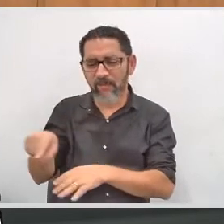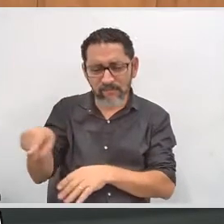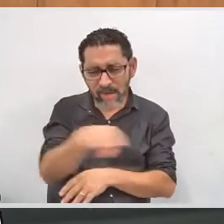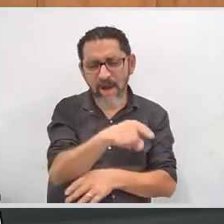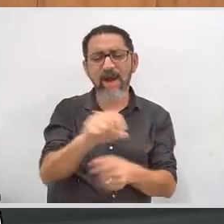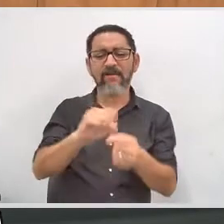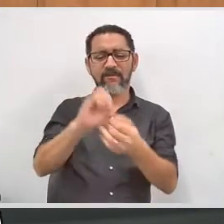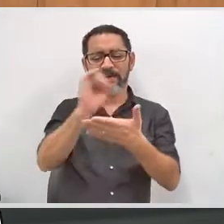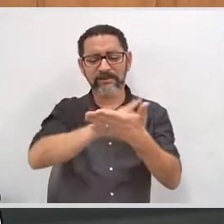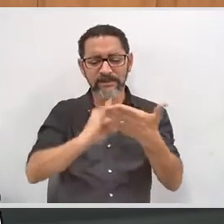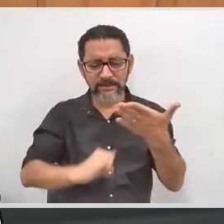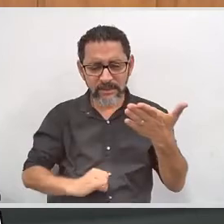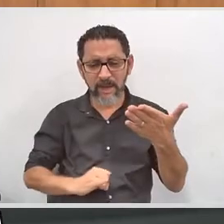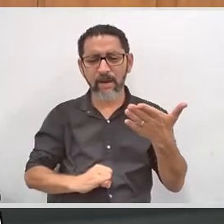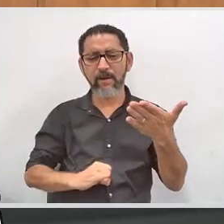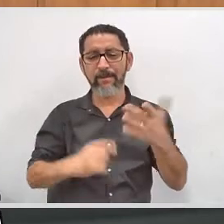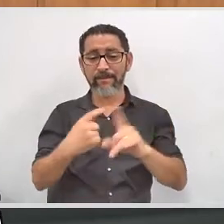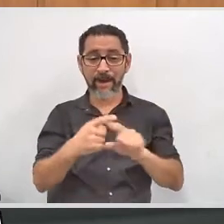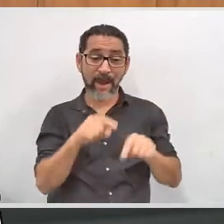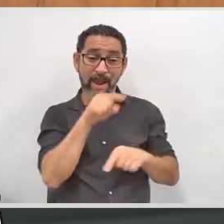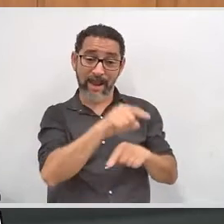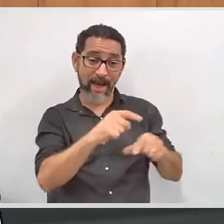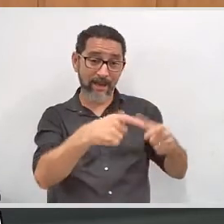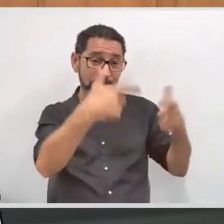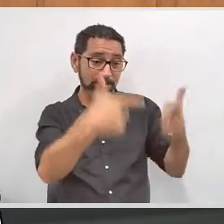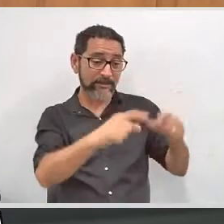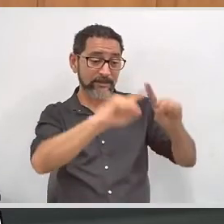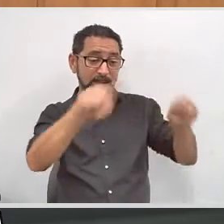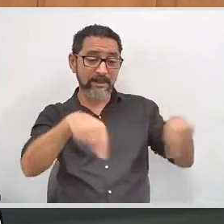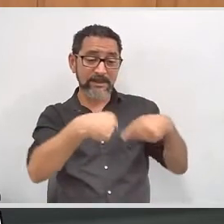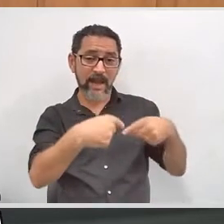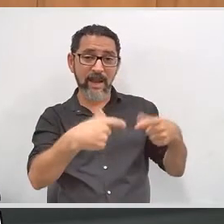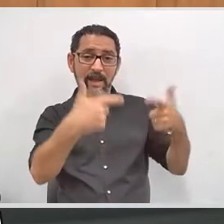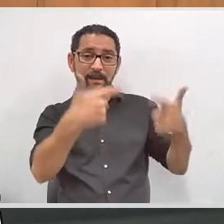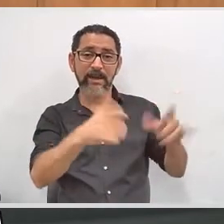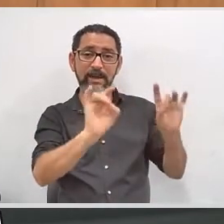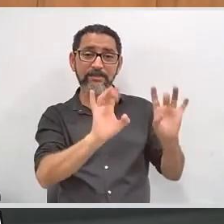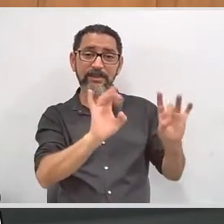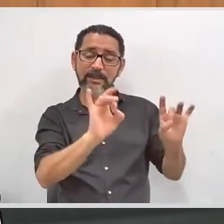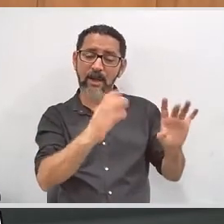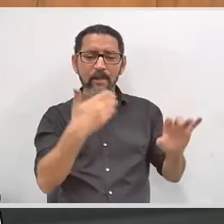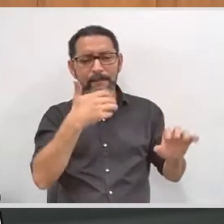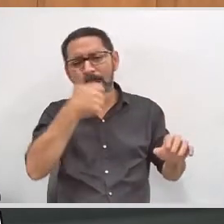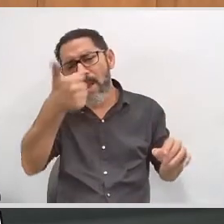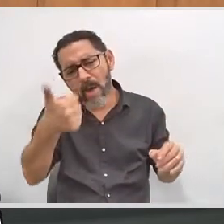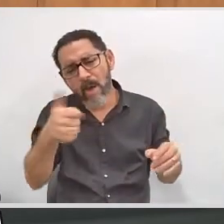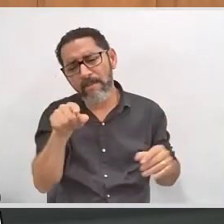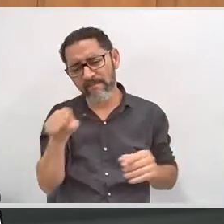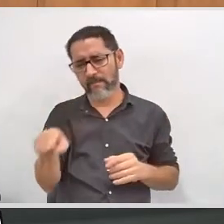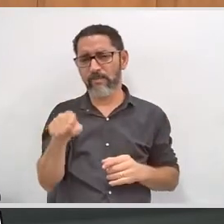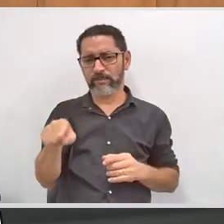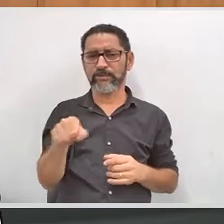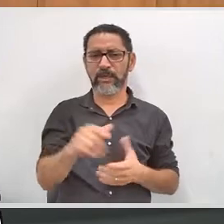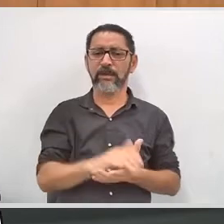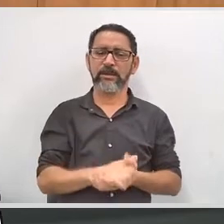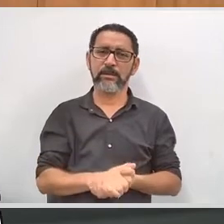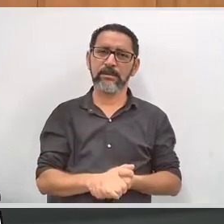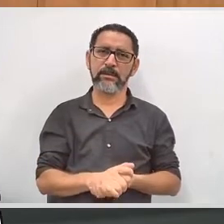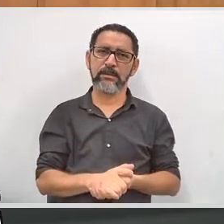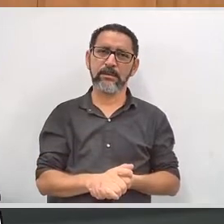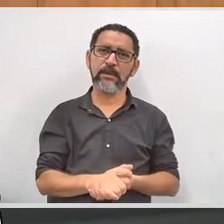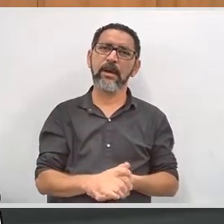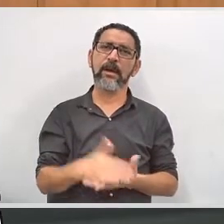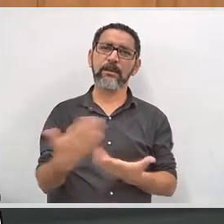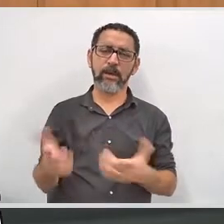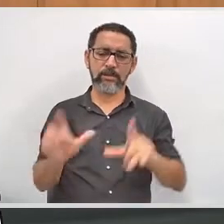encontrar as condições mais voltadas ao atendimento das suas necessidades. necessidades. Então, por